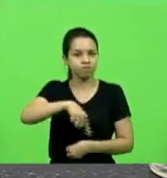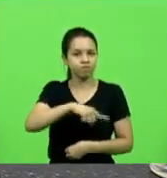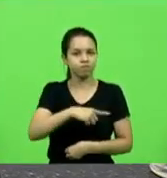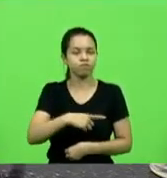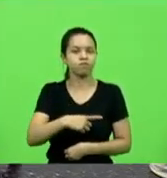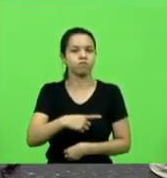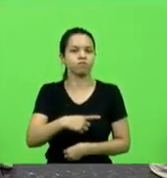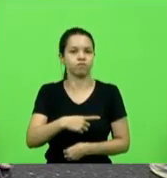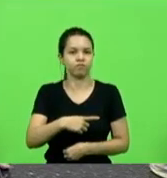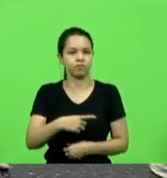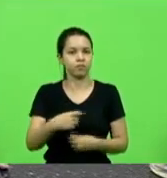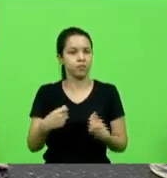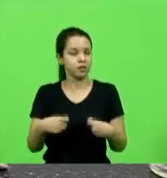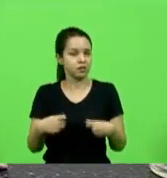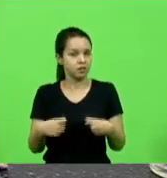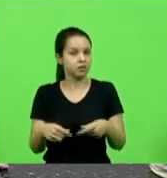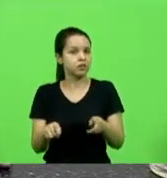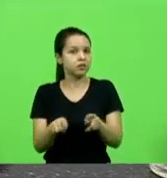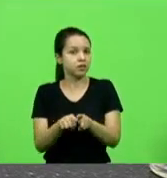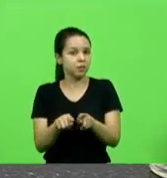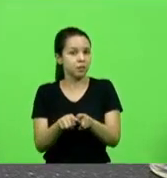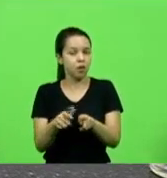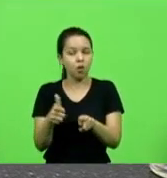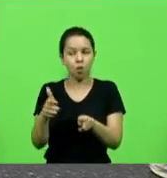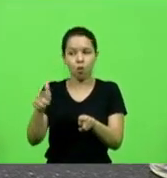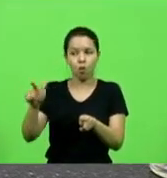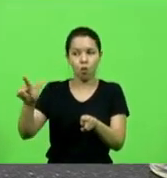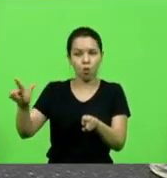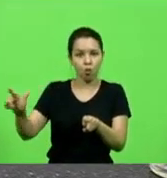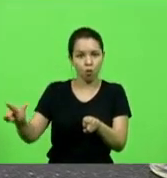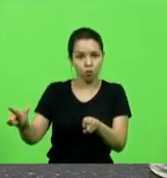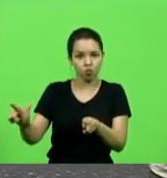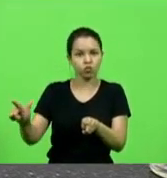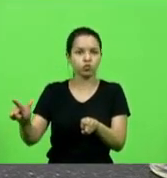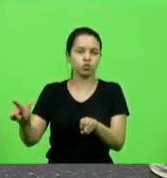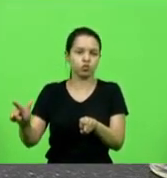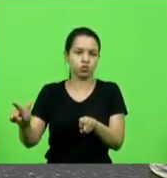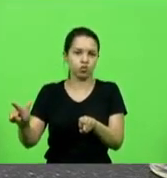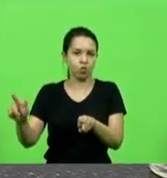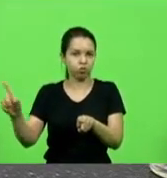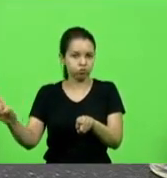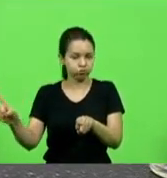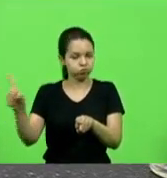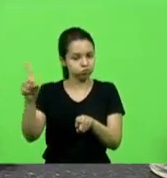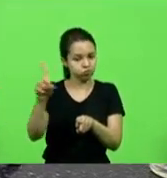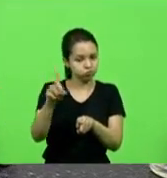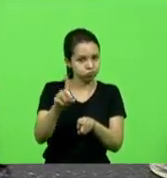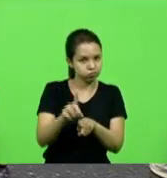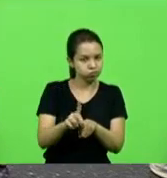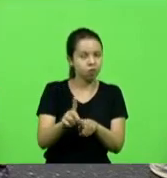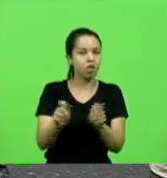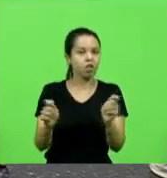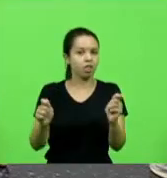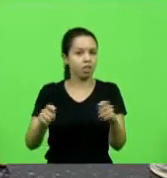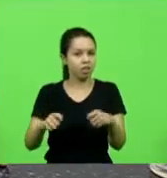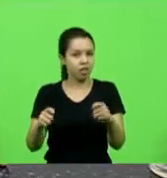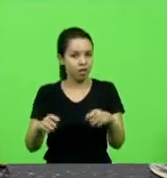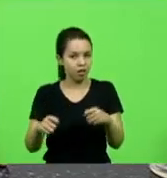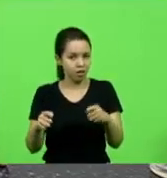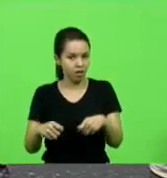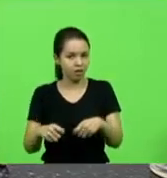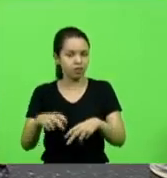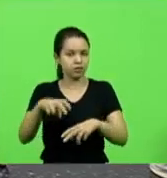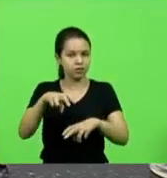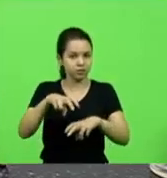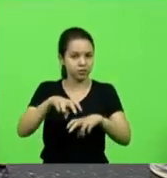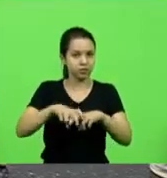oportunizar também que outro colega pudesse usufruir e pudesse sentar